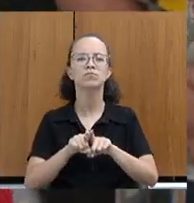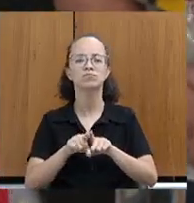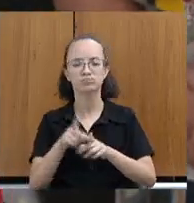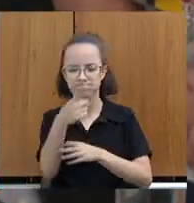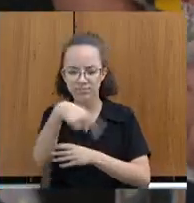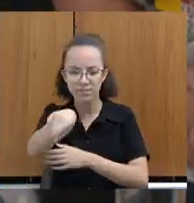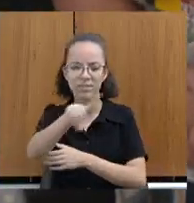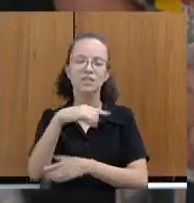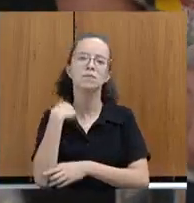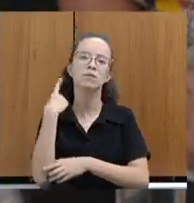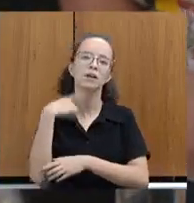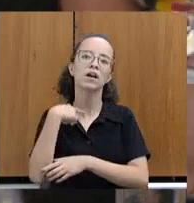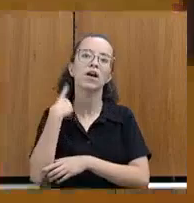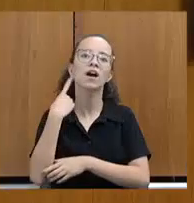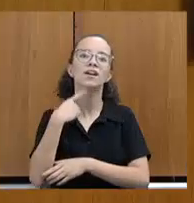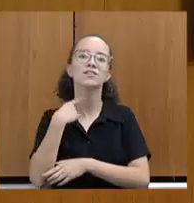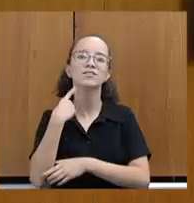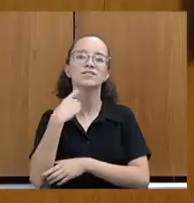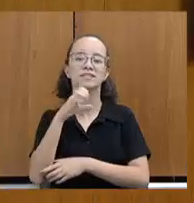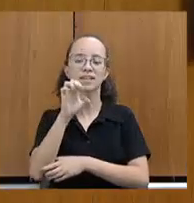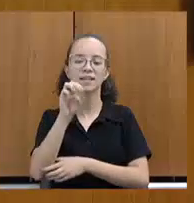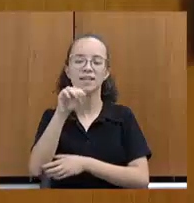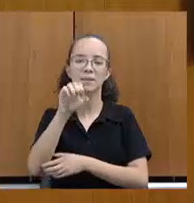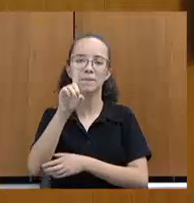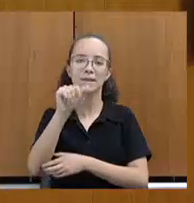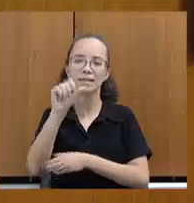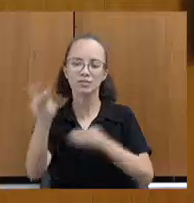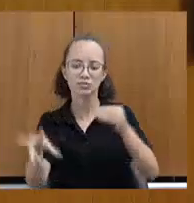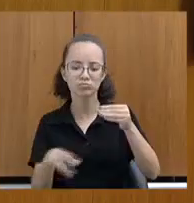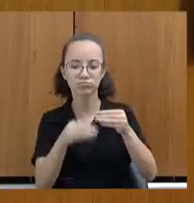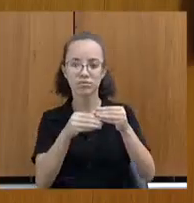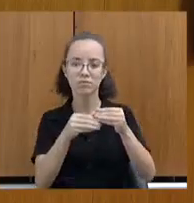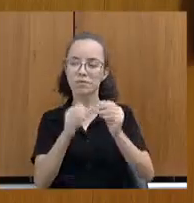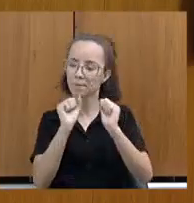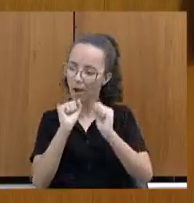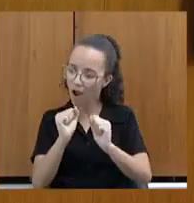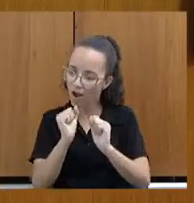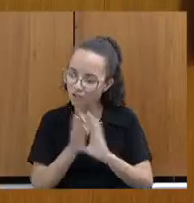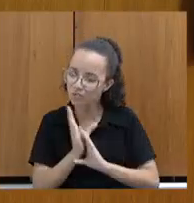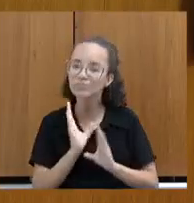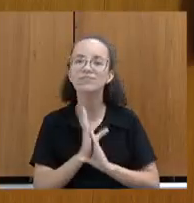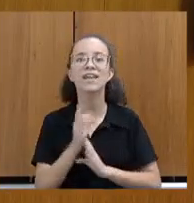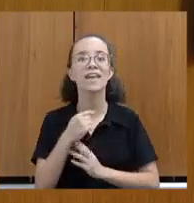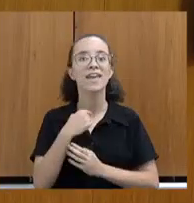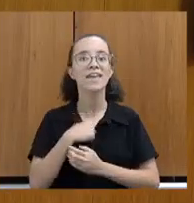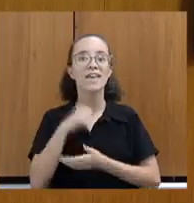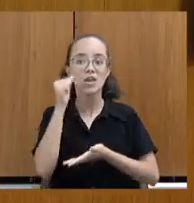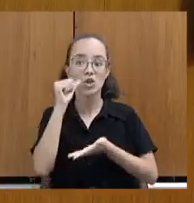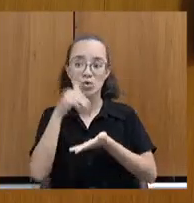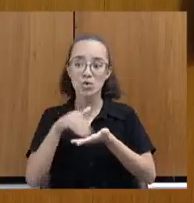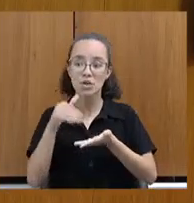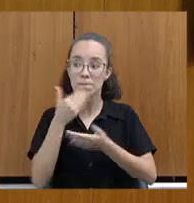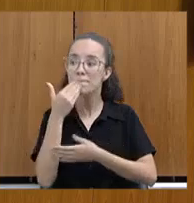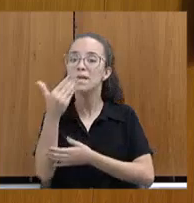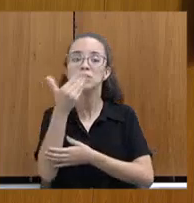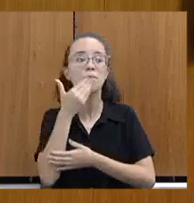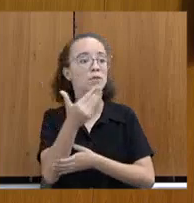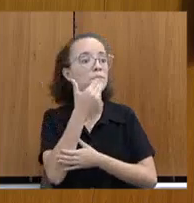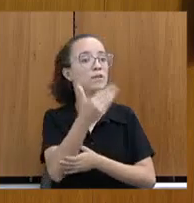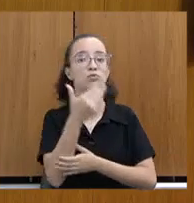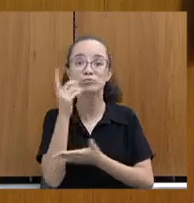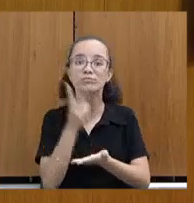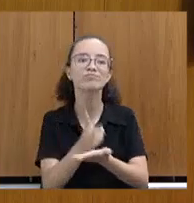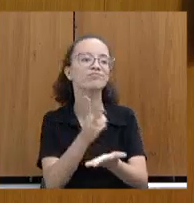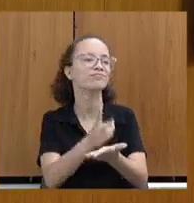deputados me concederem emendas para que a gente pudesse desenvolver. Eu acho que eu sou a secretária mais pedinte dessa Assembleia.